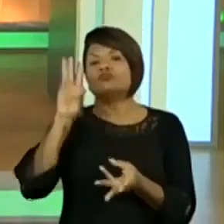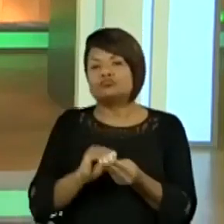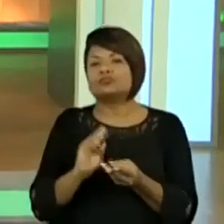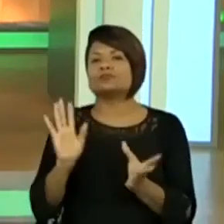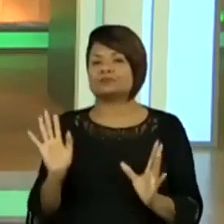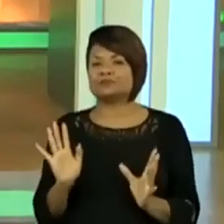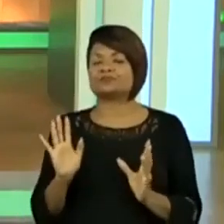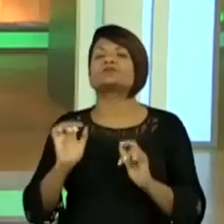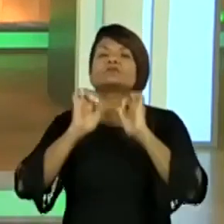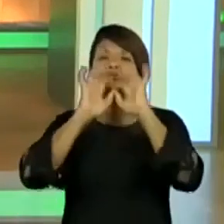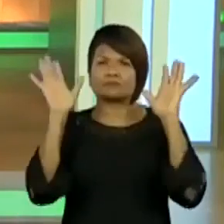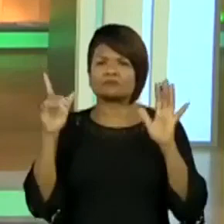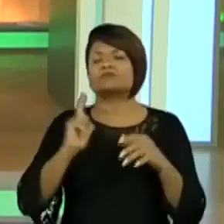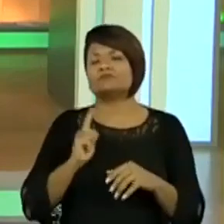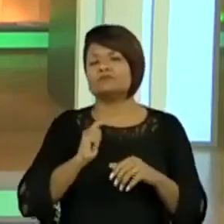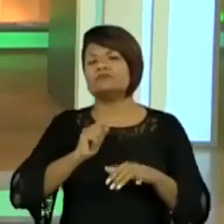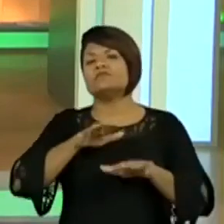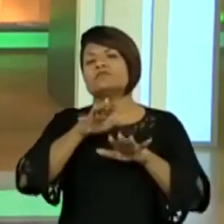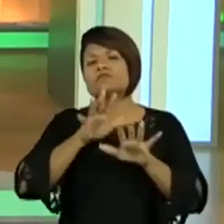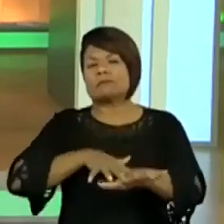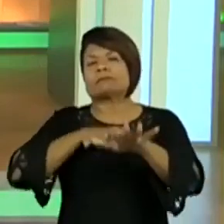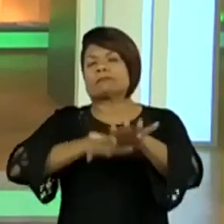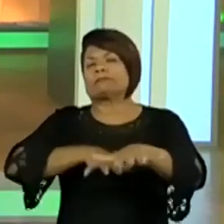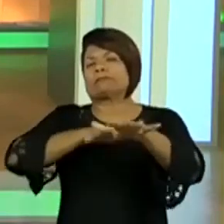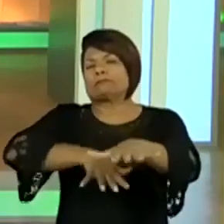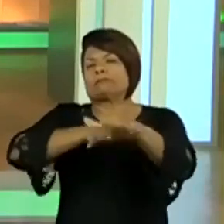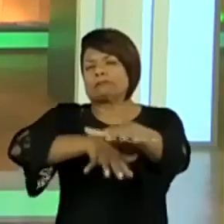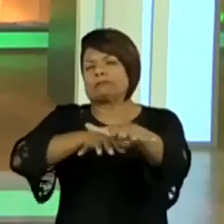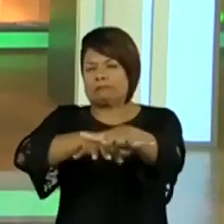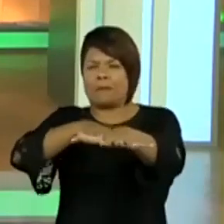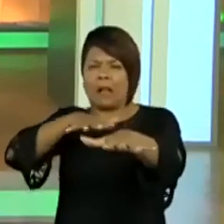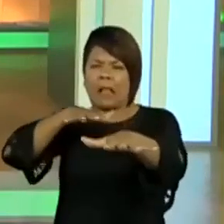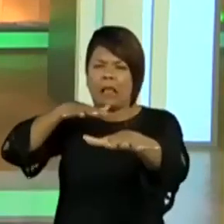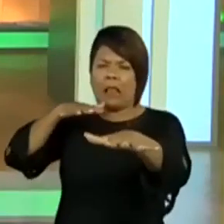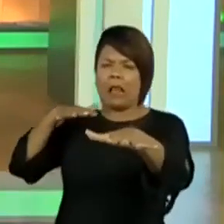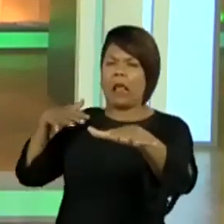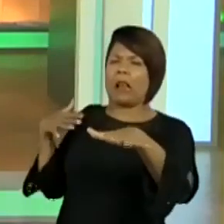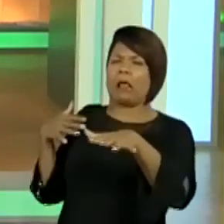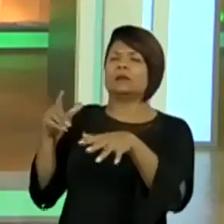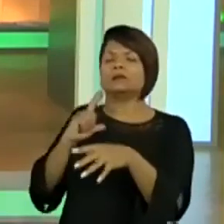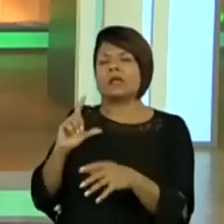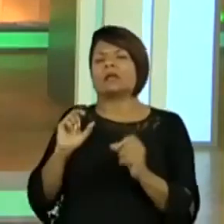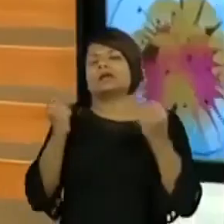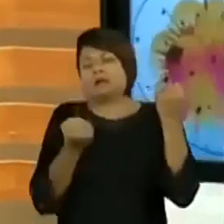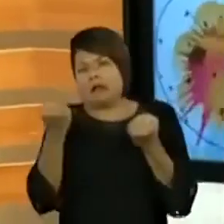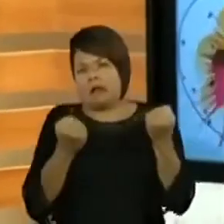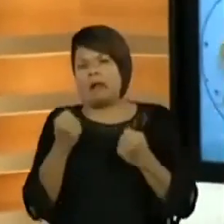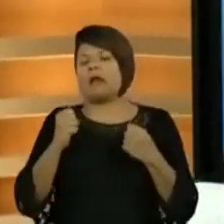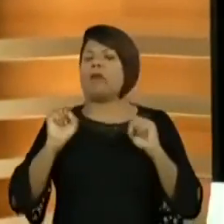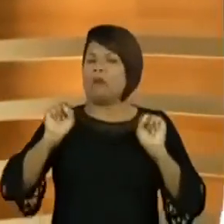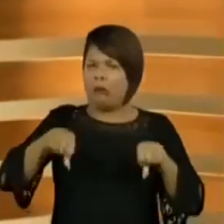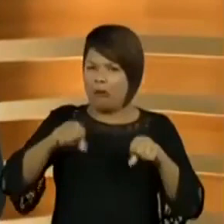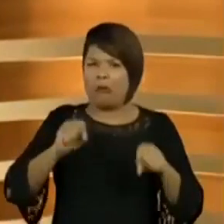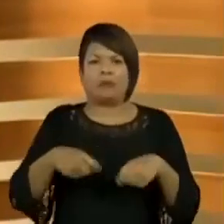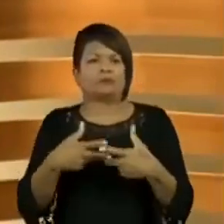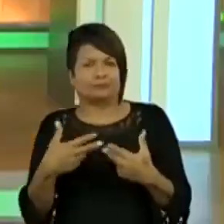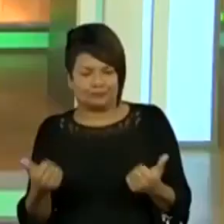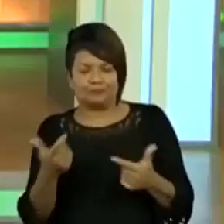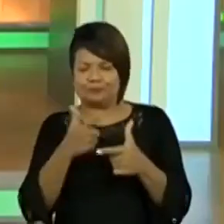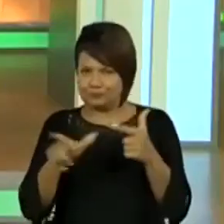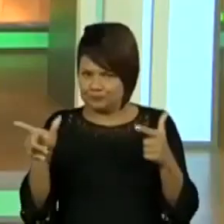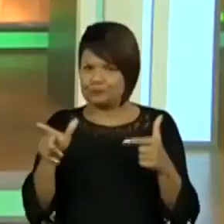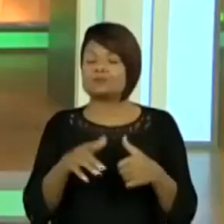colocaram a ideia do transito, que é esse monte de carro, moto, enfim, dos grandes problemas urbanos.